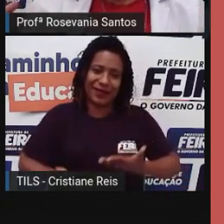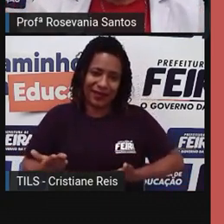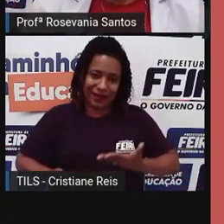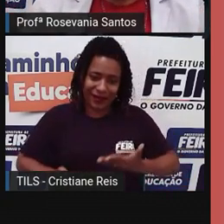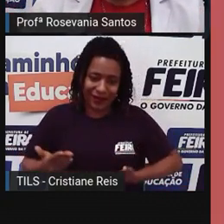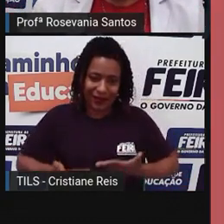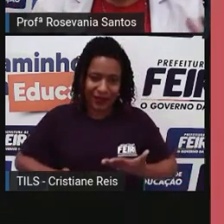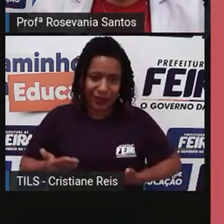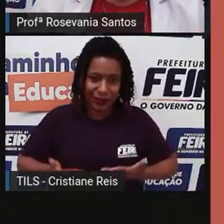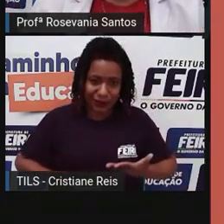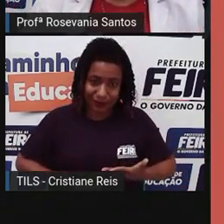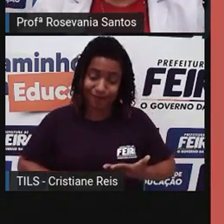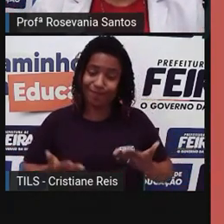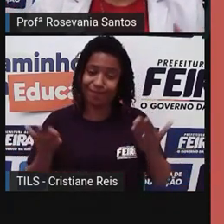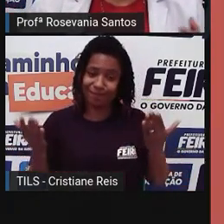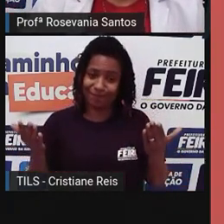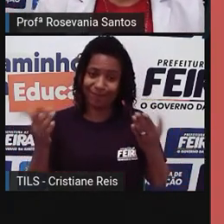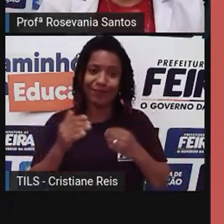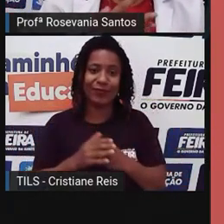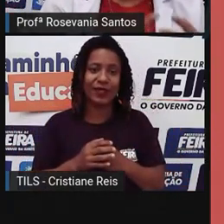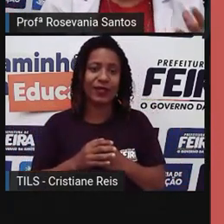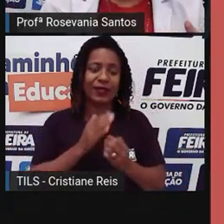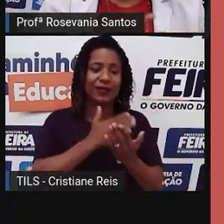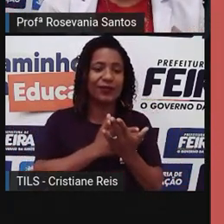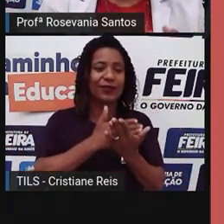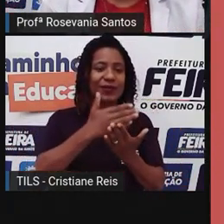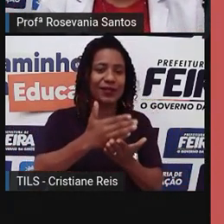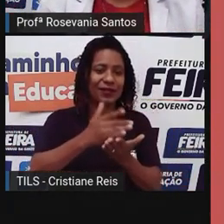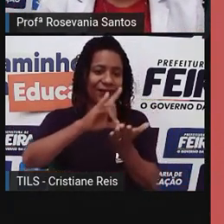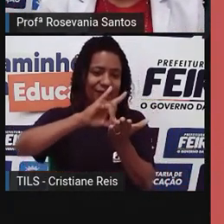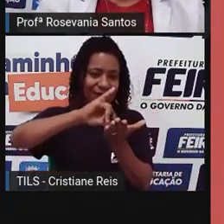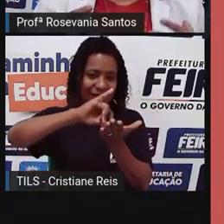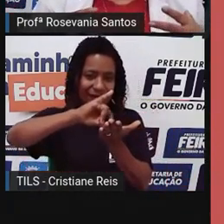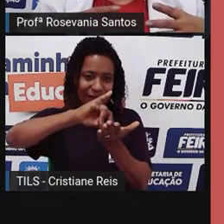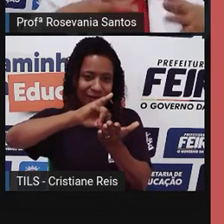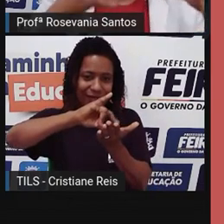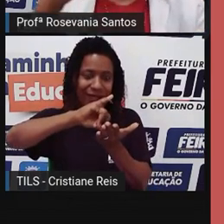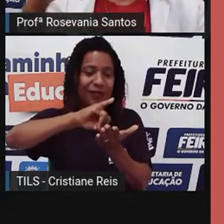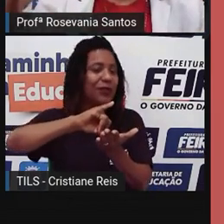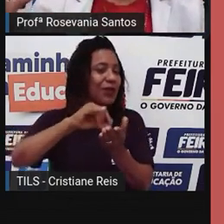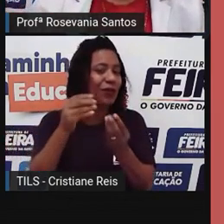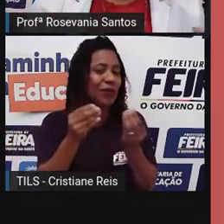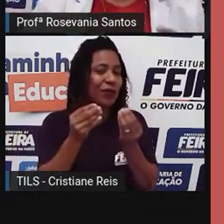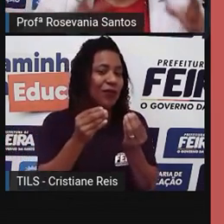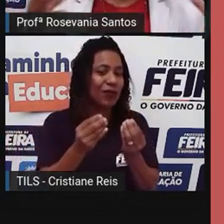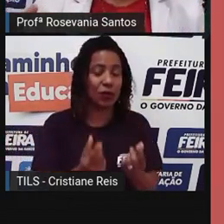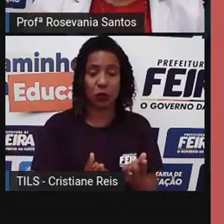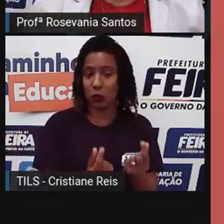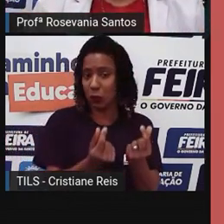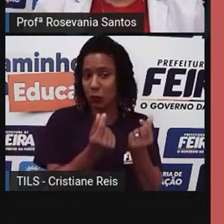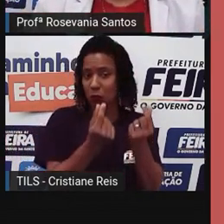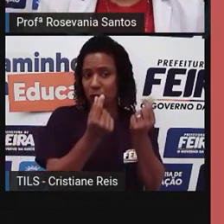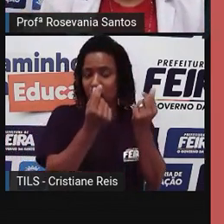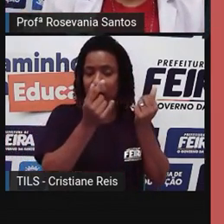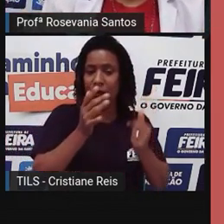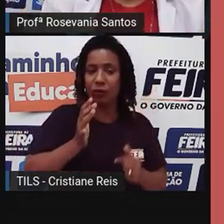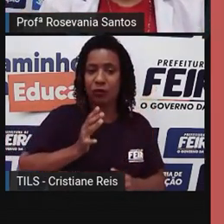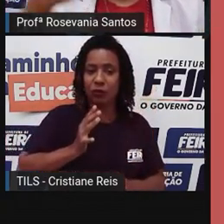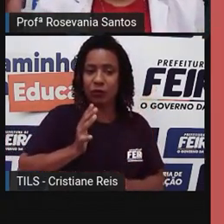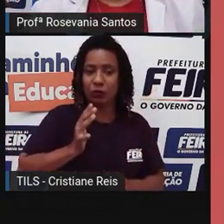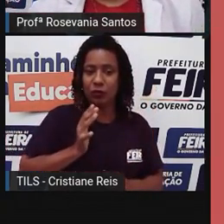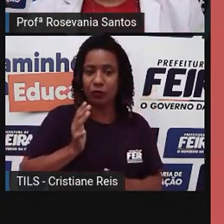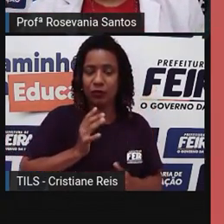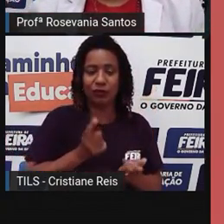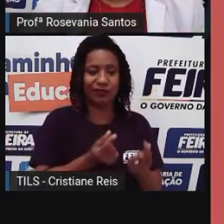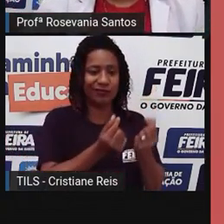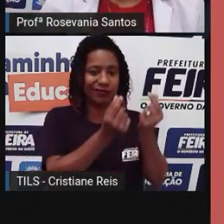no início do capitalismo, né, a gente colocava, né, a burguesia, né, como os donos aí referente a isso e